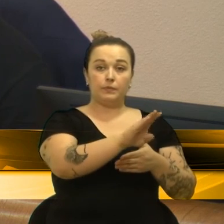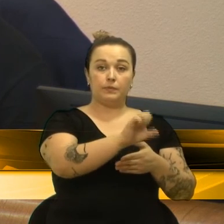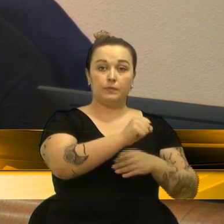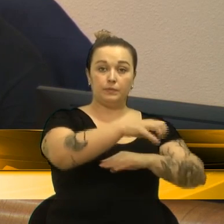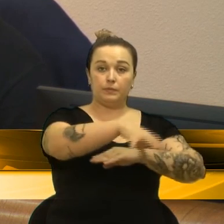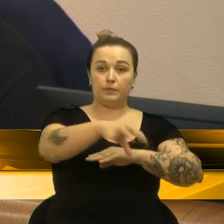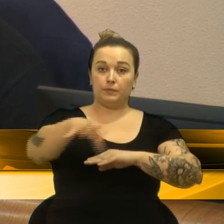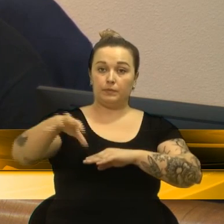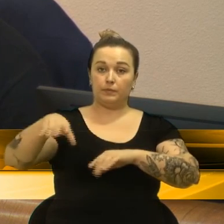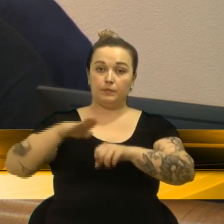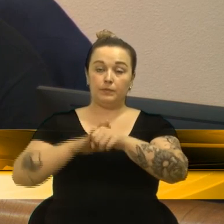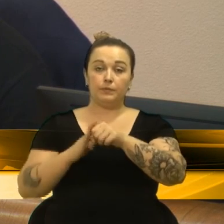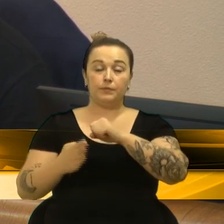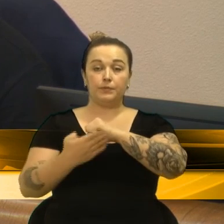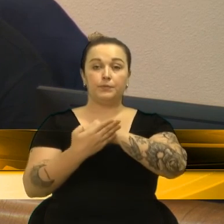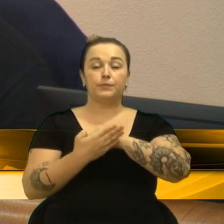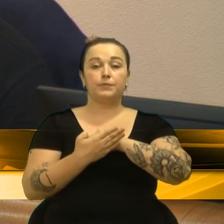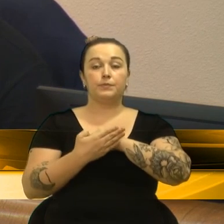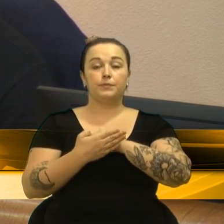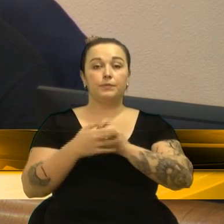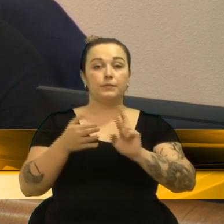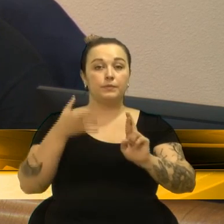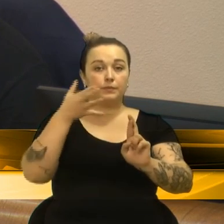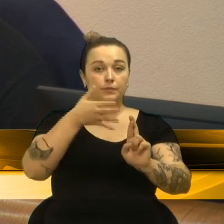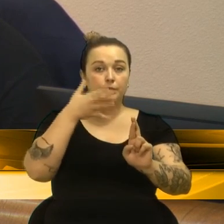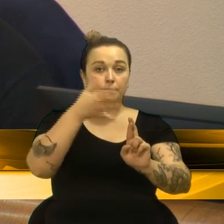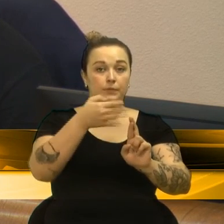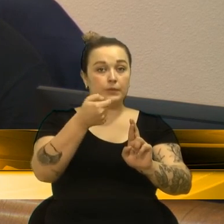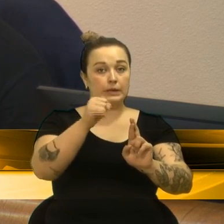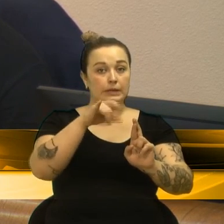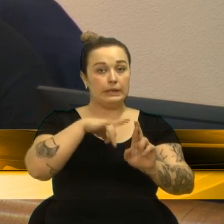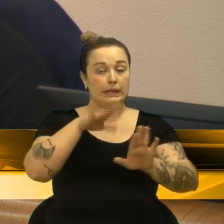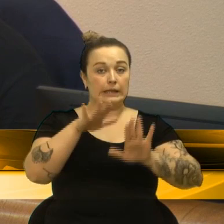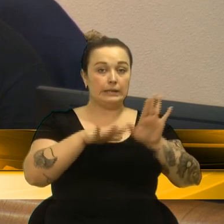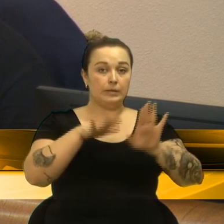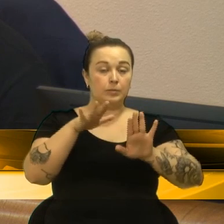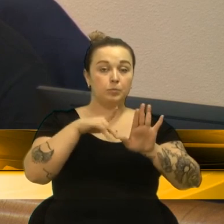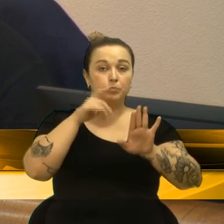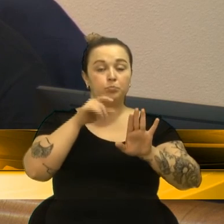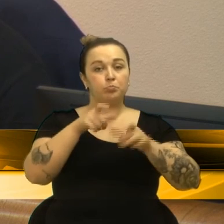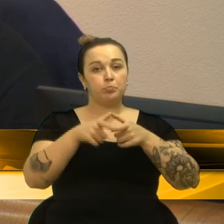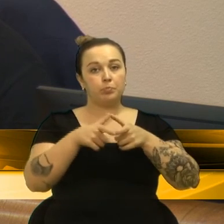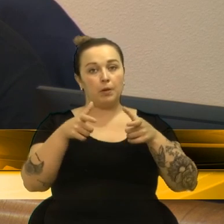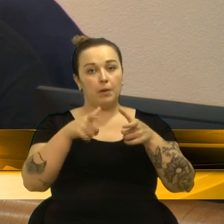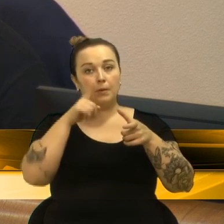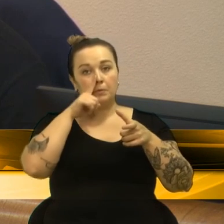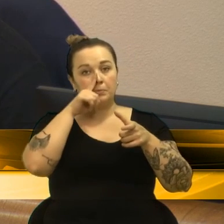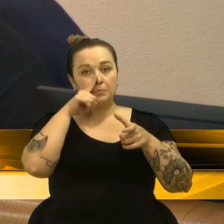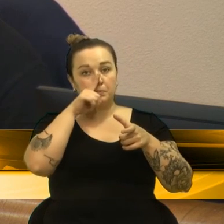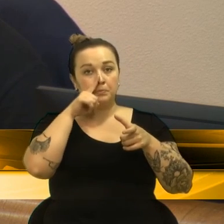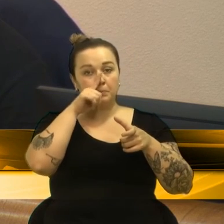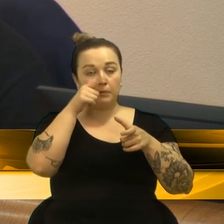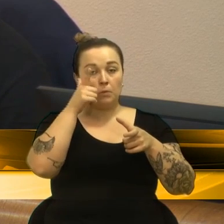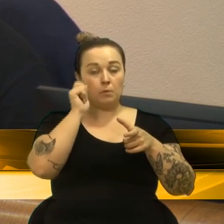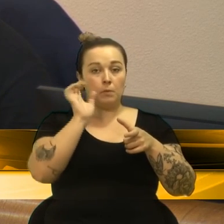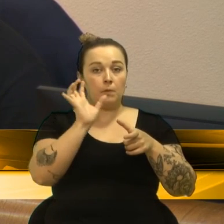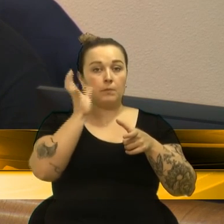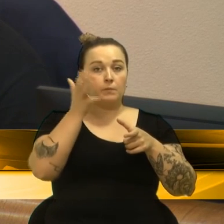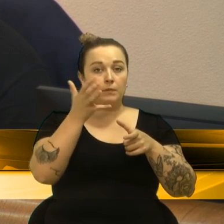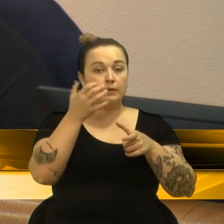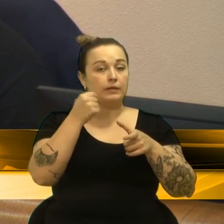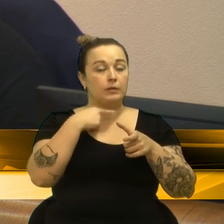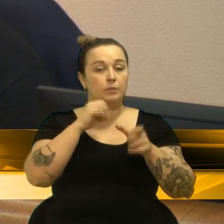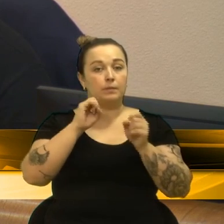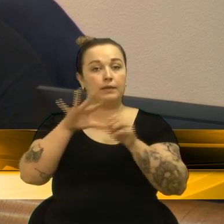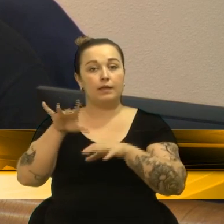de referência de seus territórios, quando a complexidade do caso for compatível com o nível de assistência da atenção primária com o reforço das equipes das